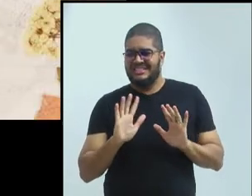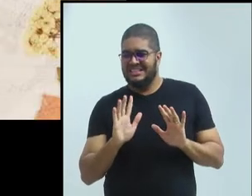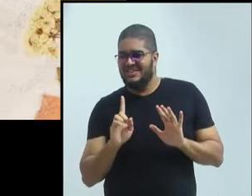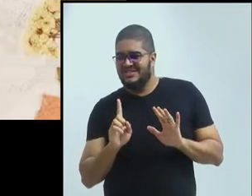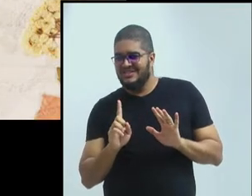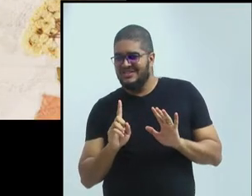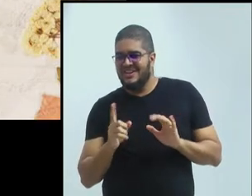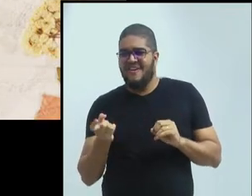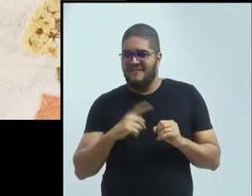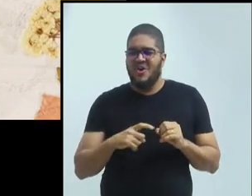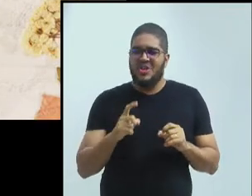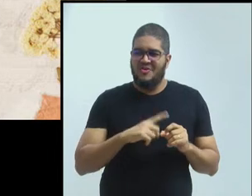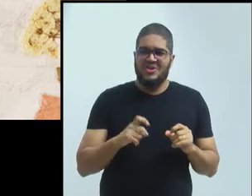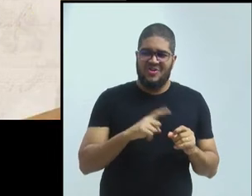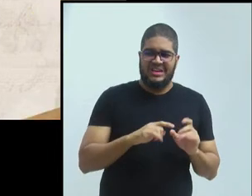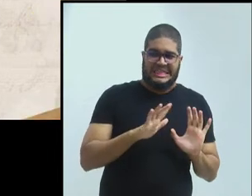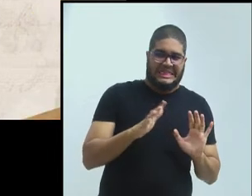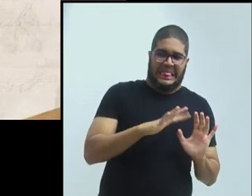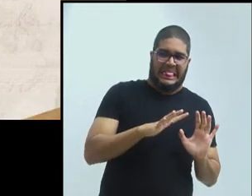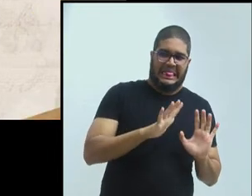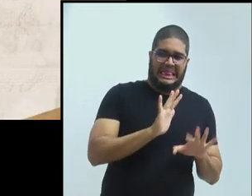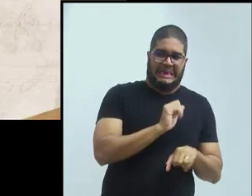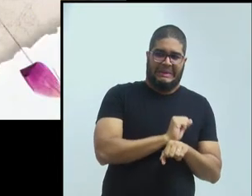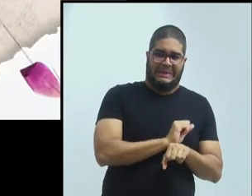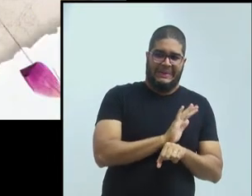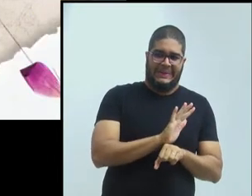Agora está voltando. É para cima.